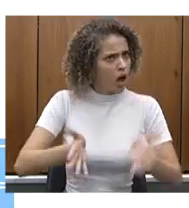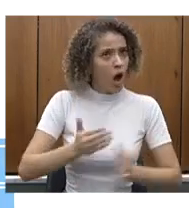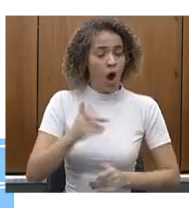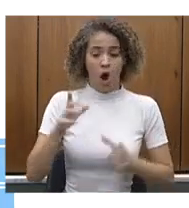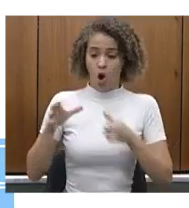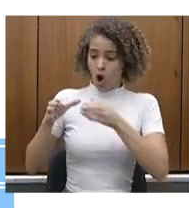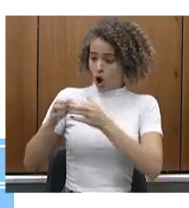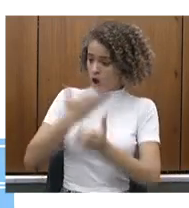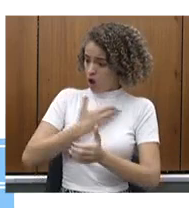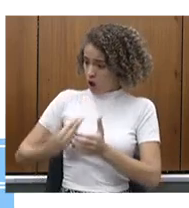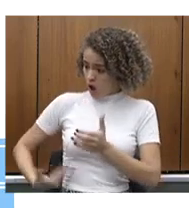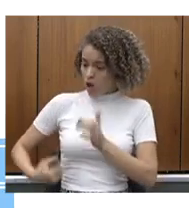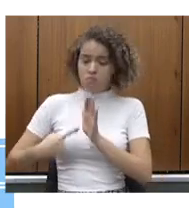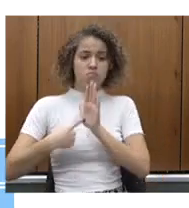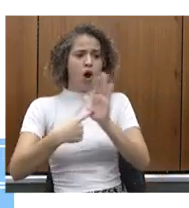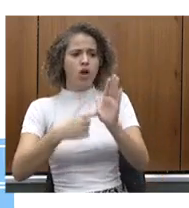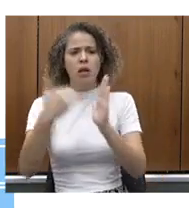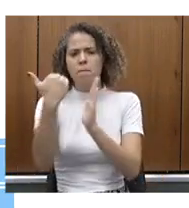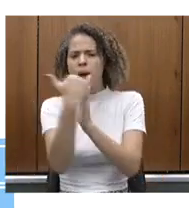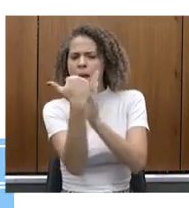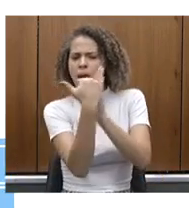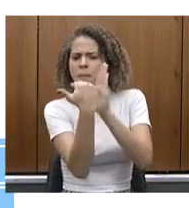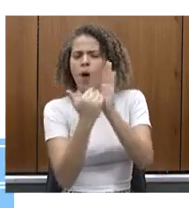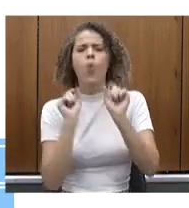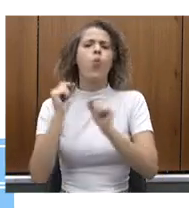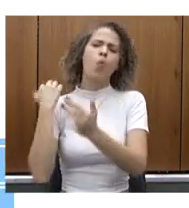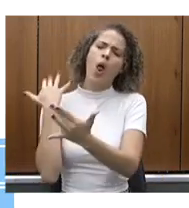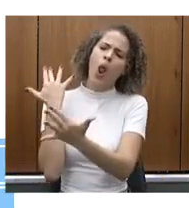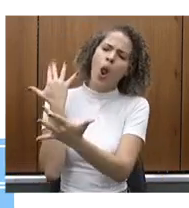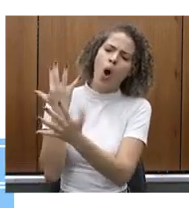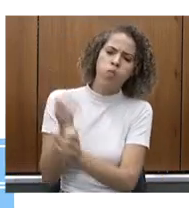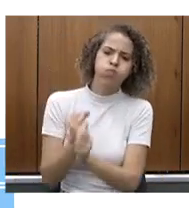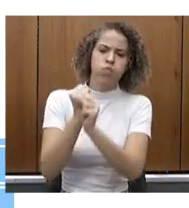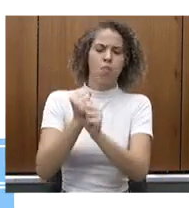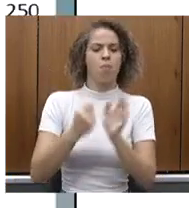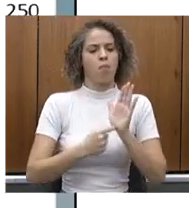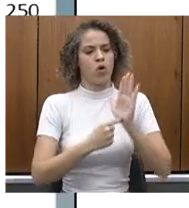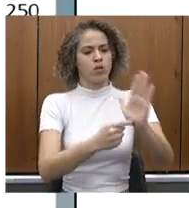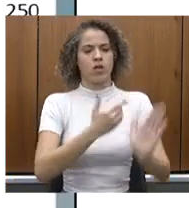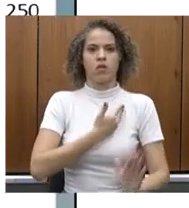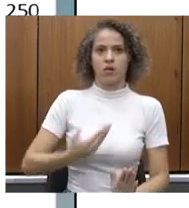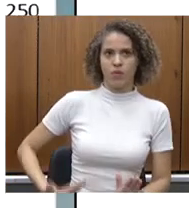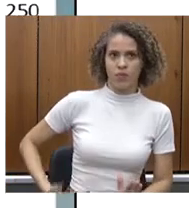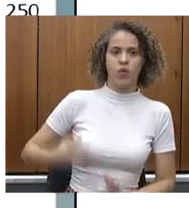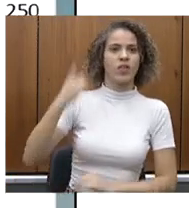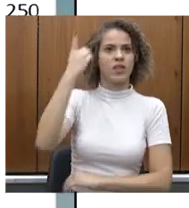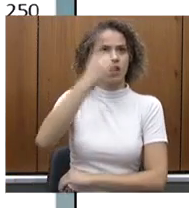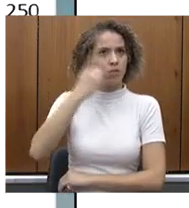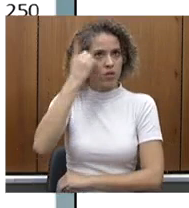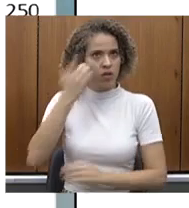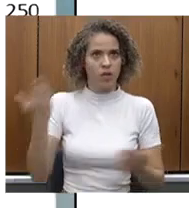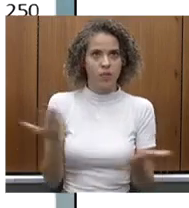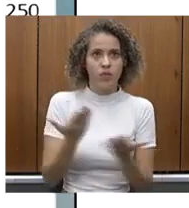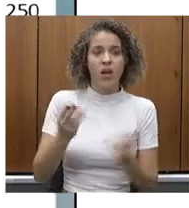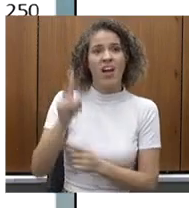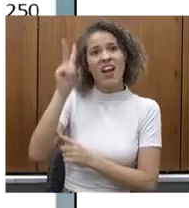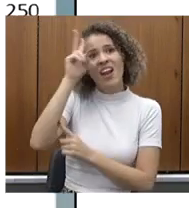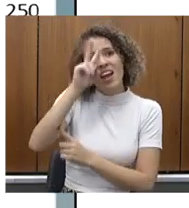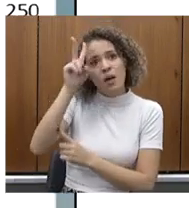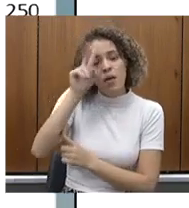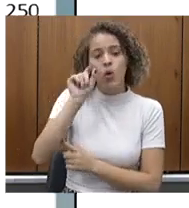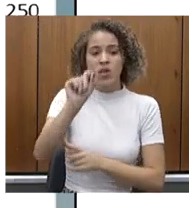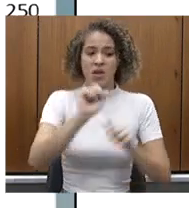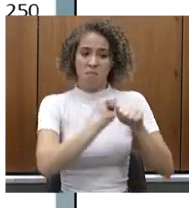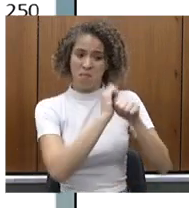aqui hoje para prestar contas para os deputados. Por favor, pode passar. Então, aí, só lembrando da pandemia,